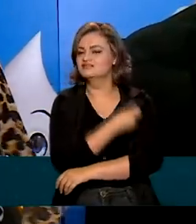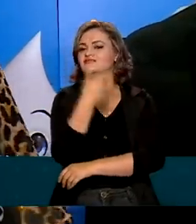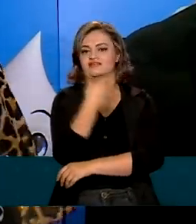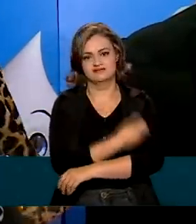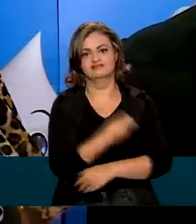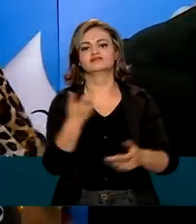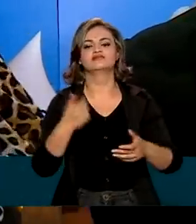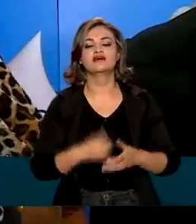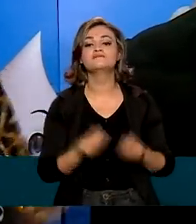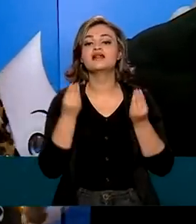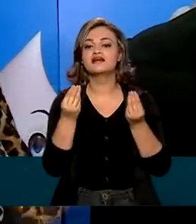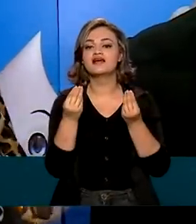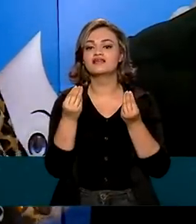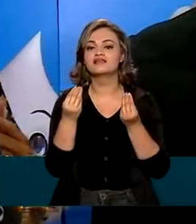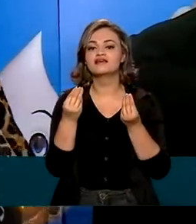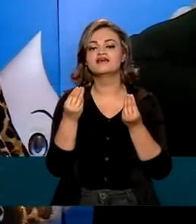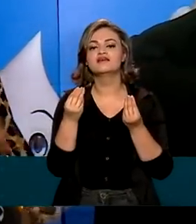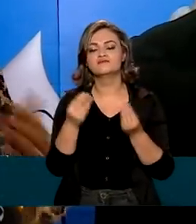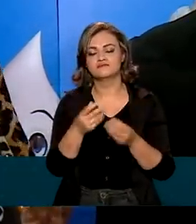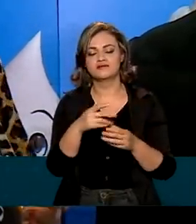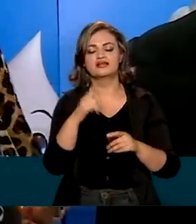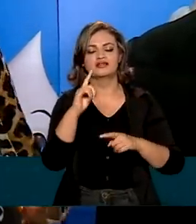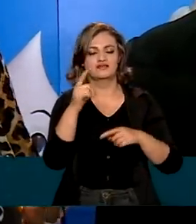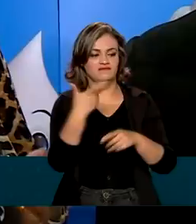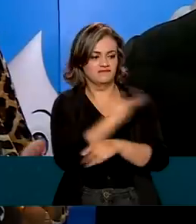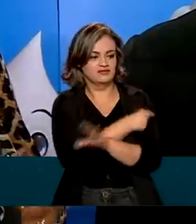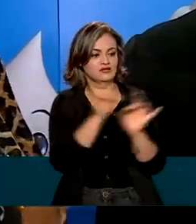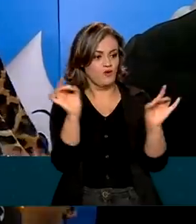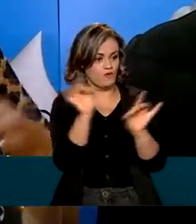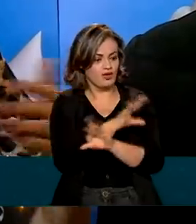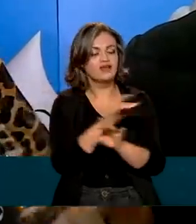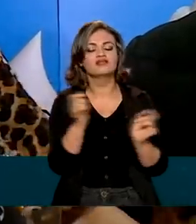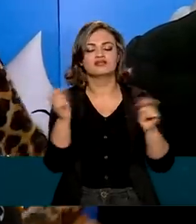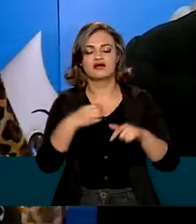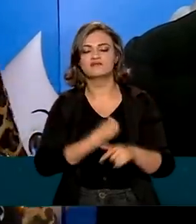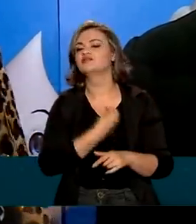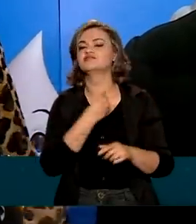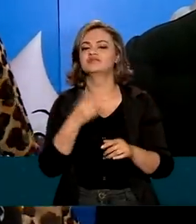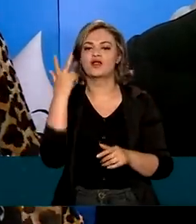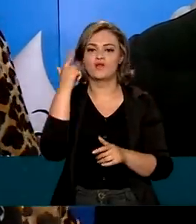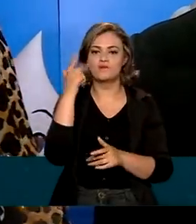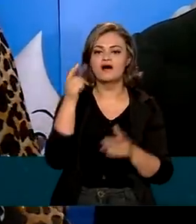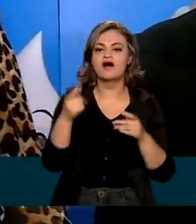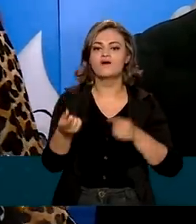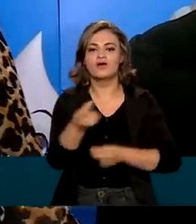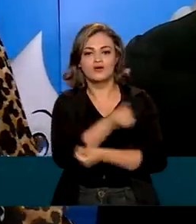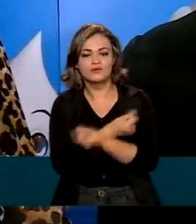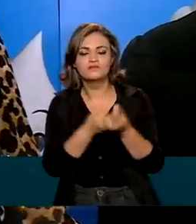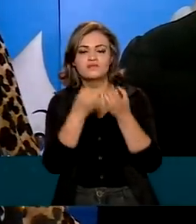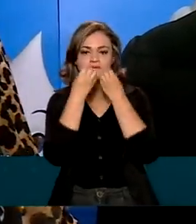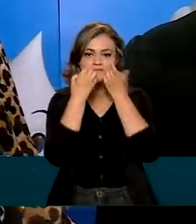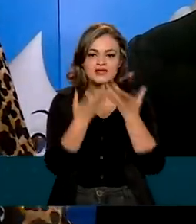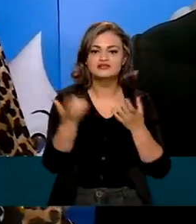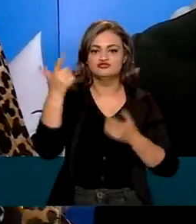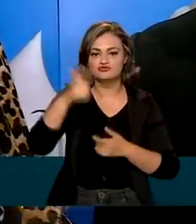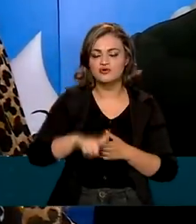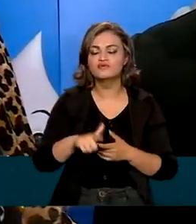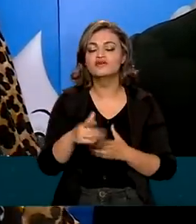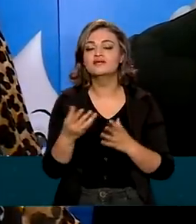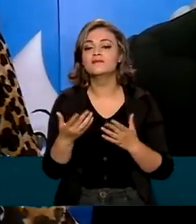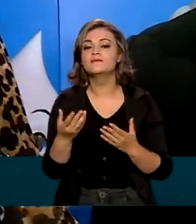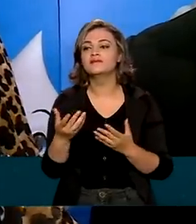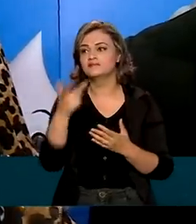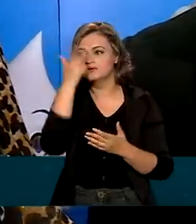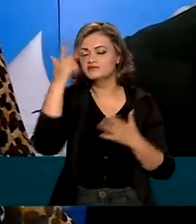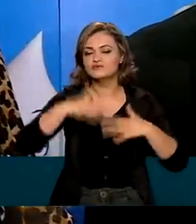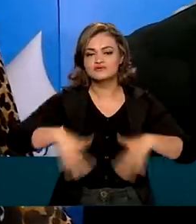e vacina, para que a gente possa retomar a nossa vida, a economia e que todos voltem